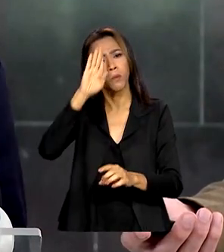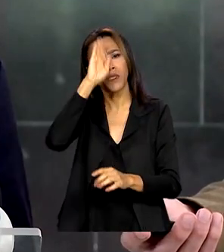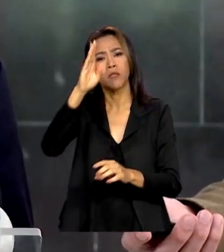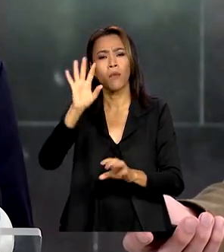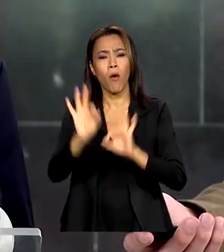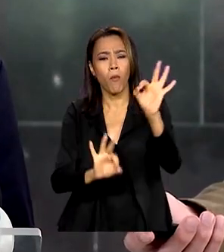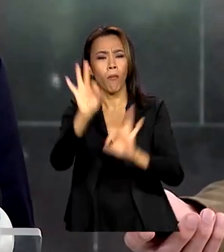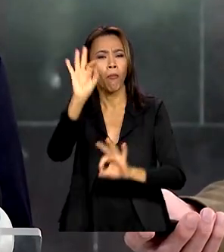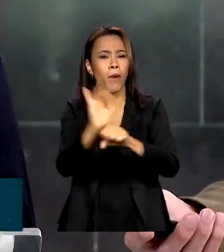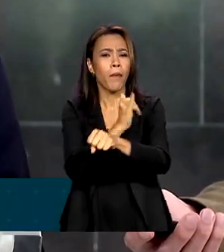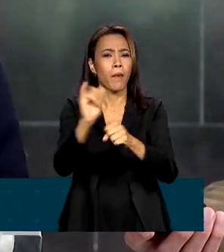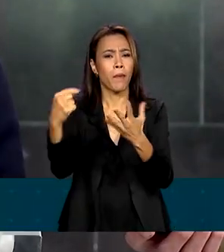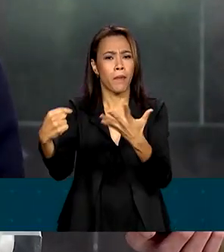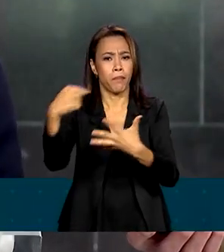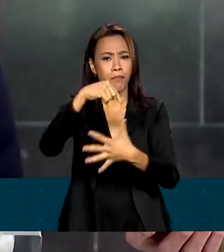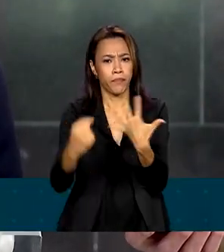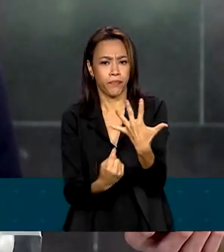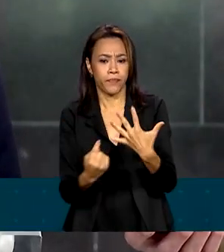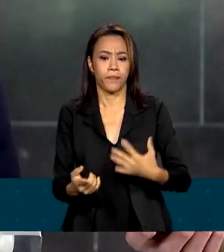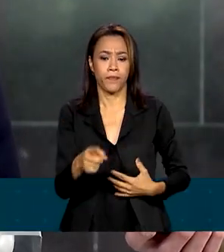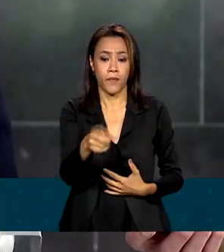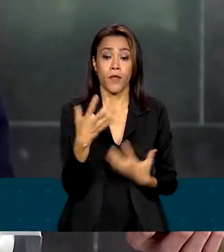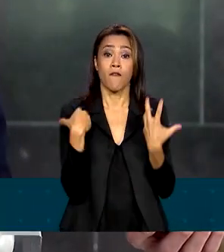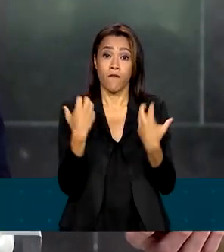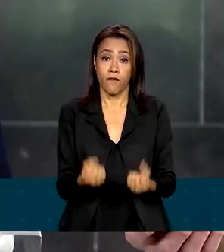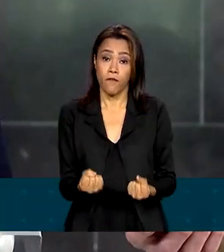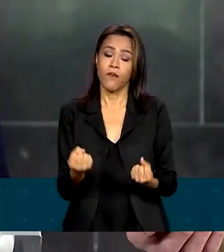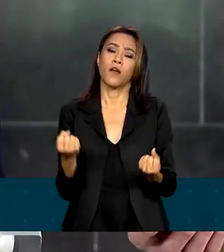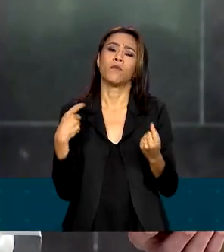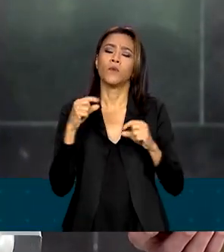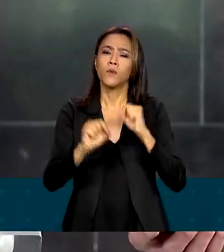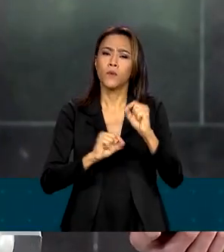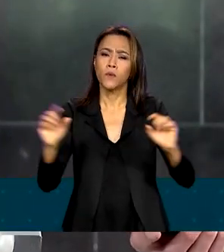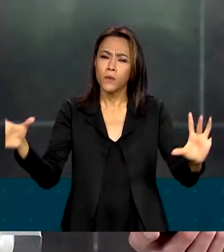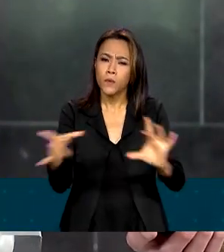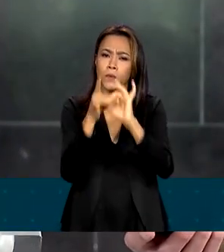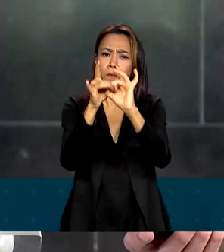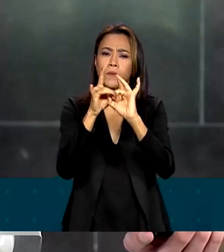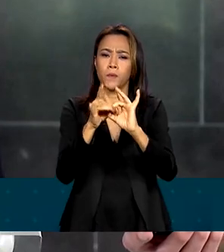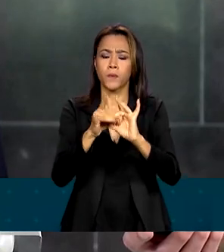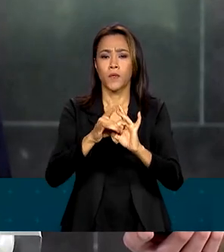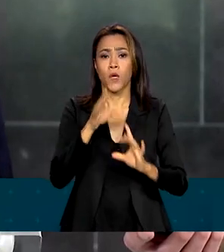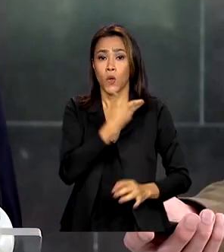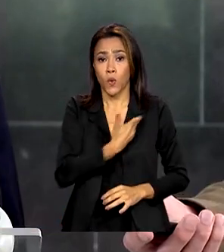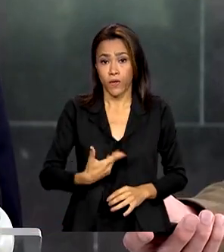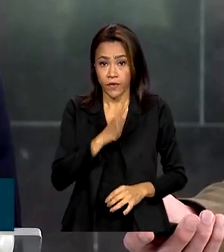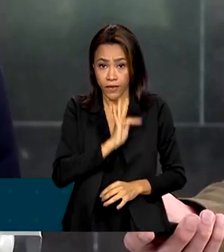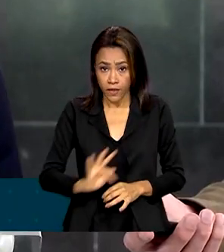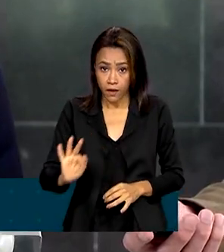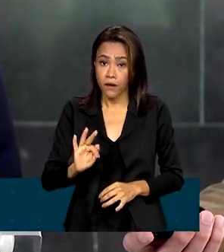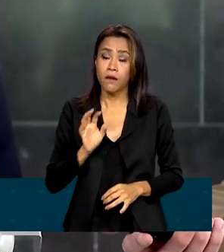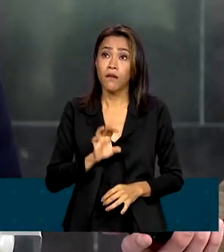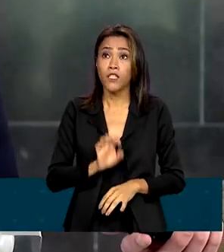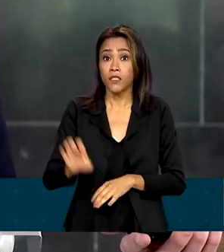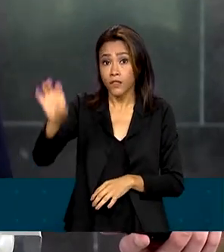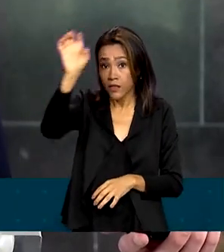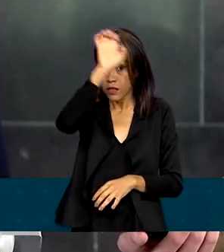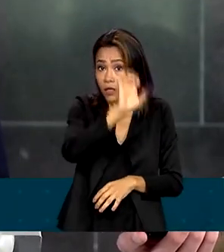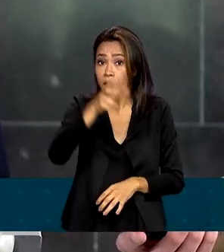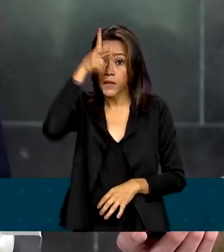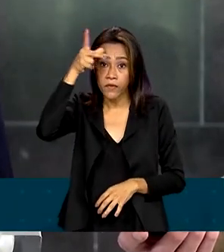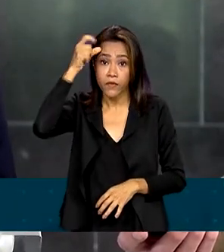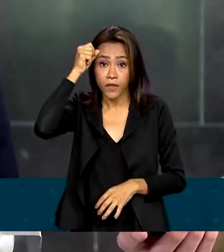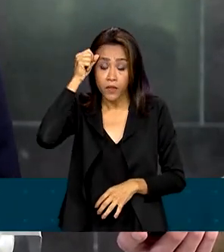agenda comum entre governo federal, governo estadual e prefeitos para que a gente possa unir e reconstruir o país.